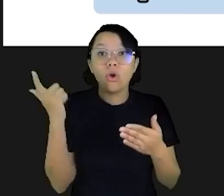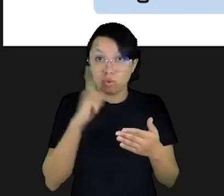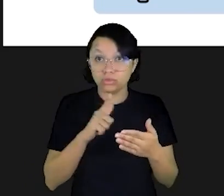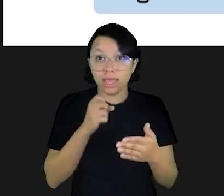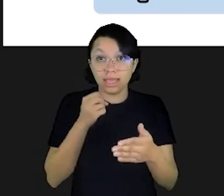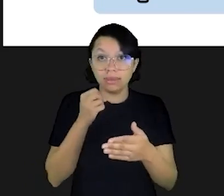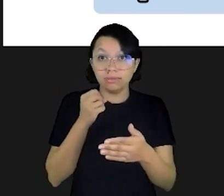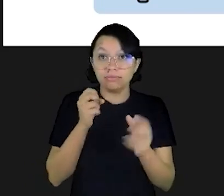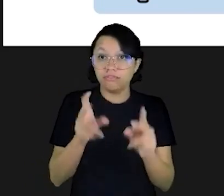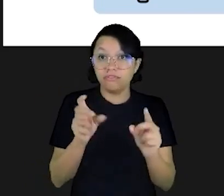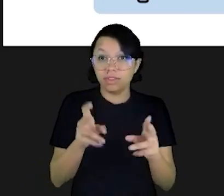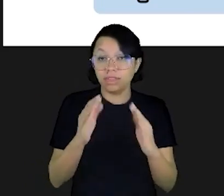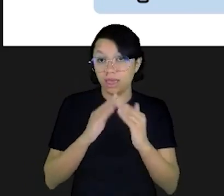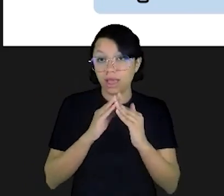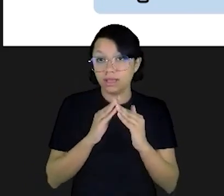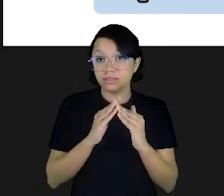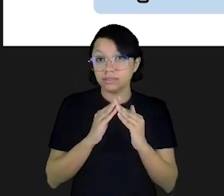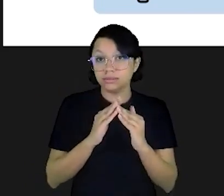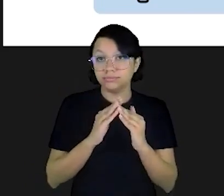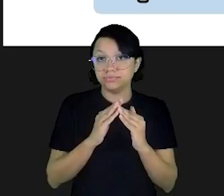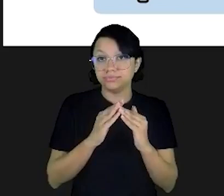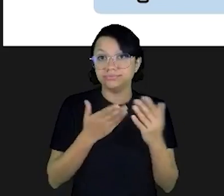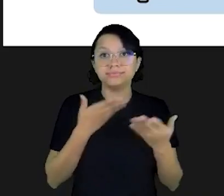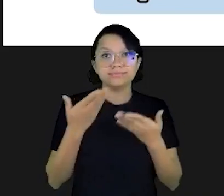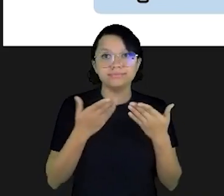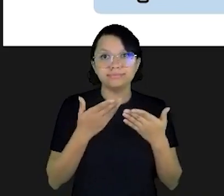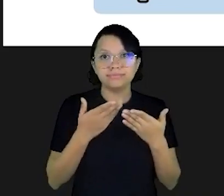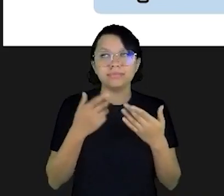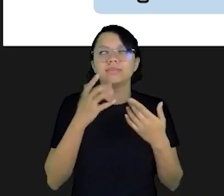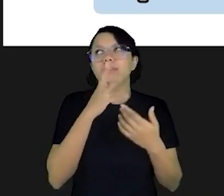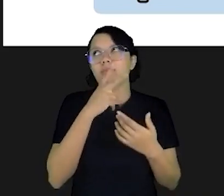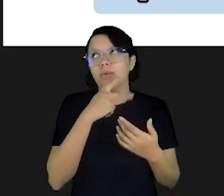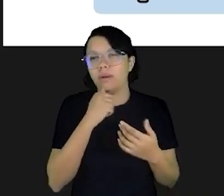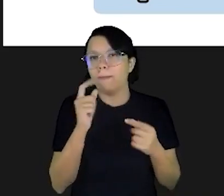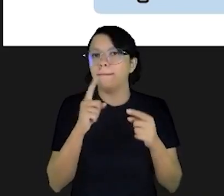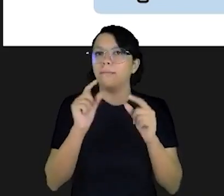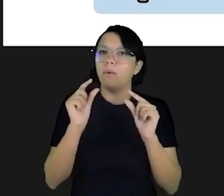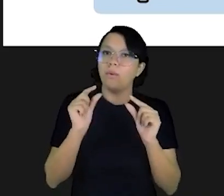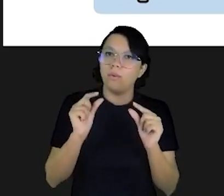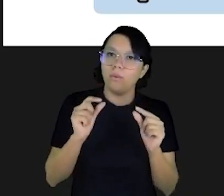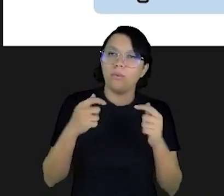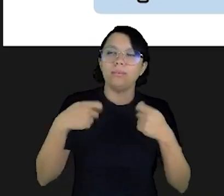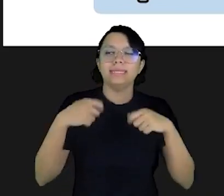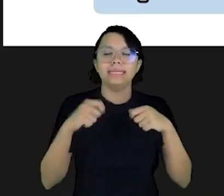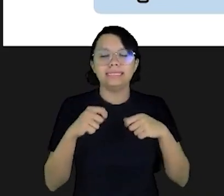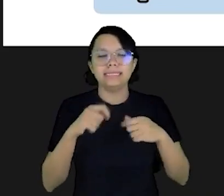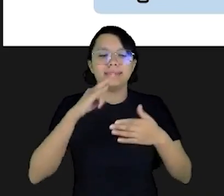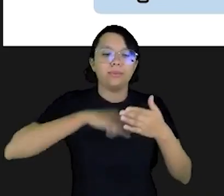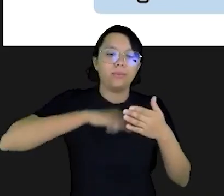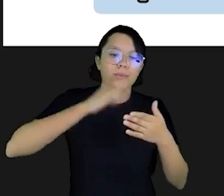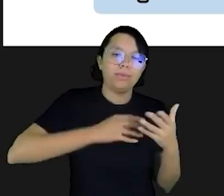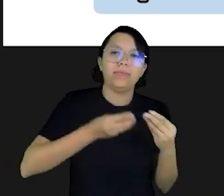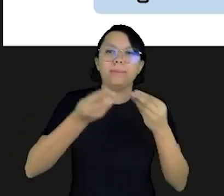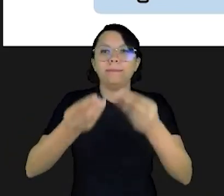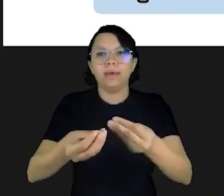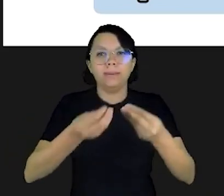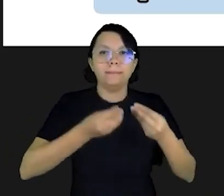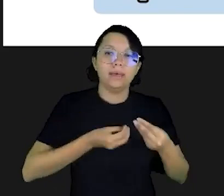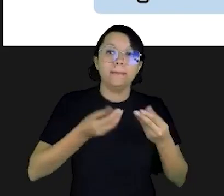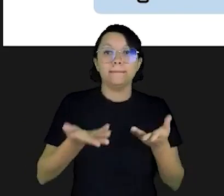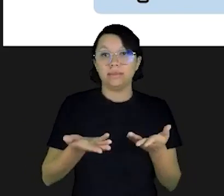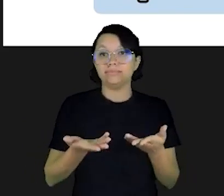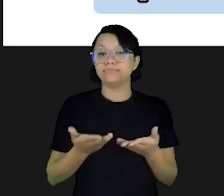consegue através do imóvel, porque o imóvel você vai levar algum tempo para vender, você tem trâmites burocráticos para cumprir, etc.